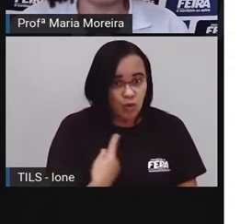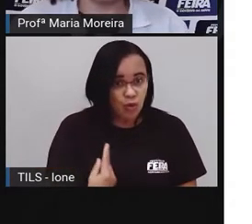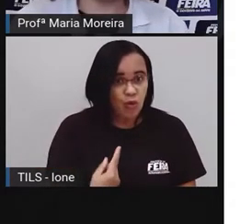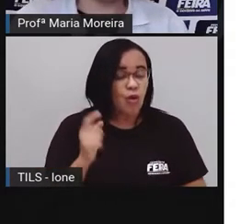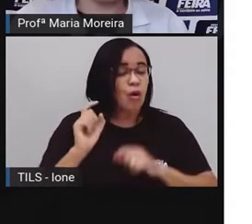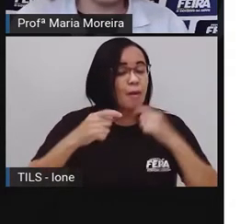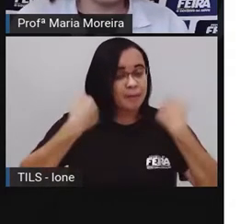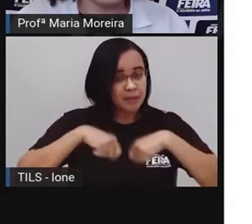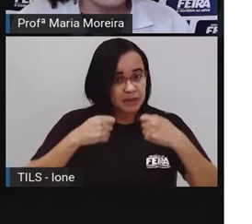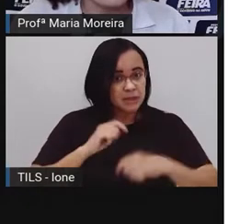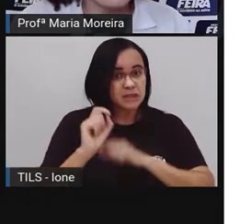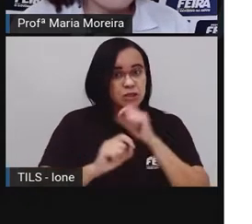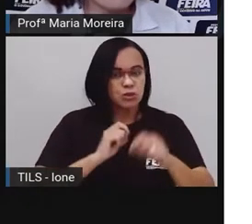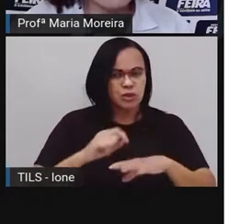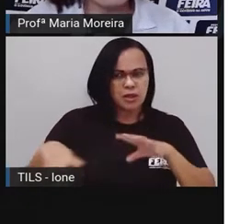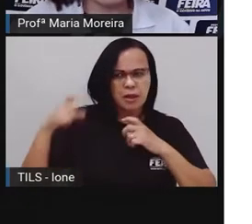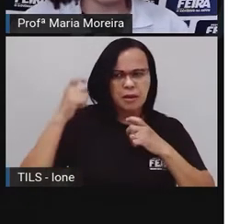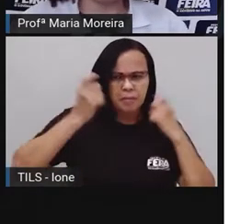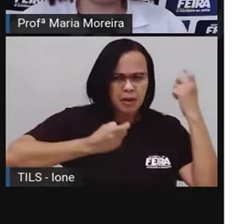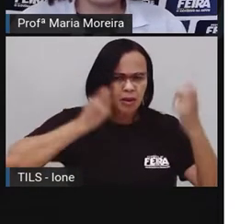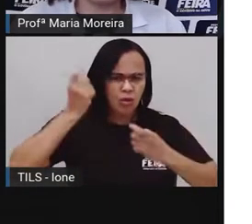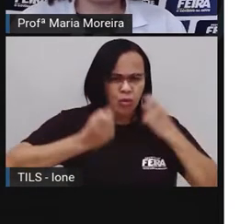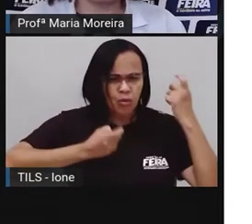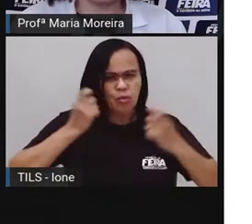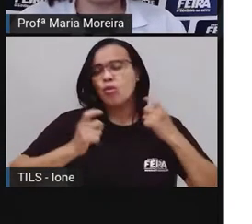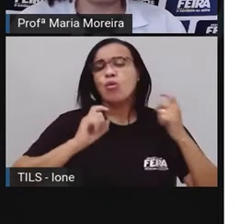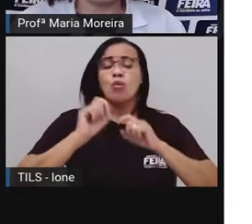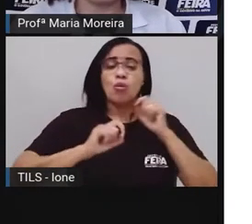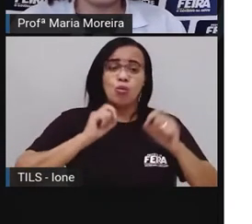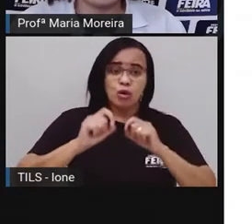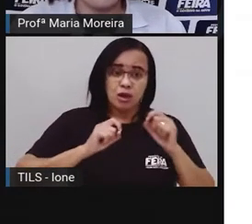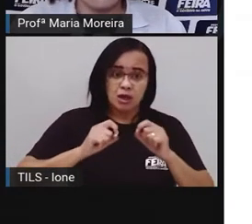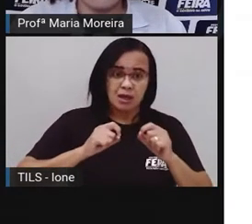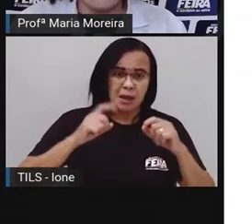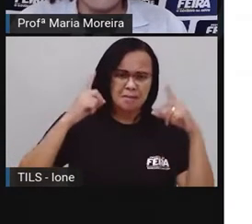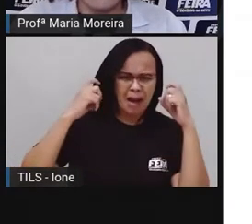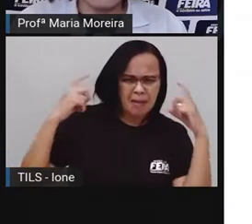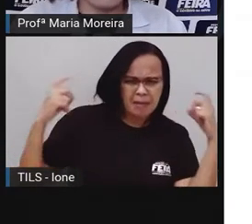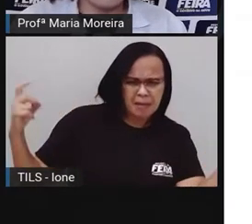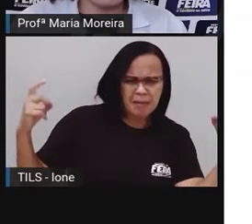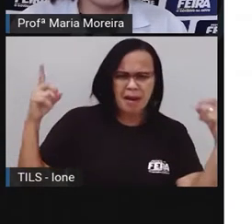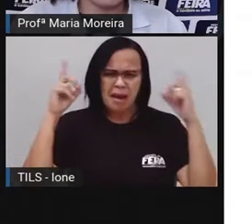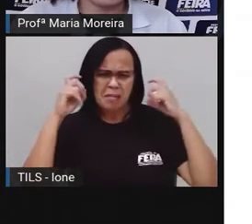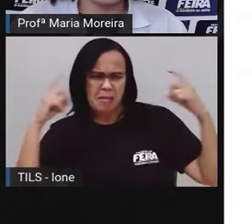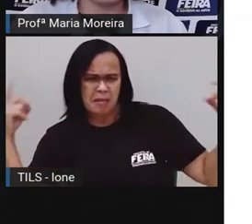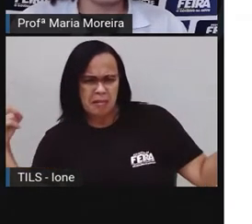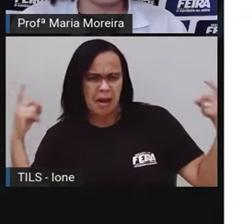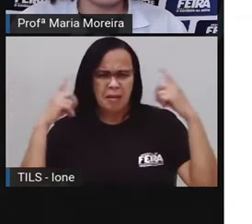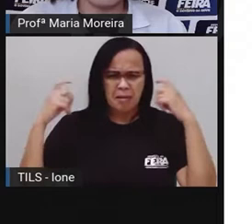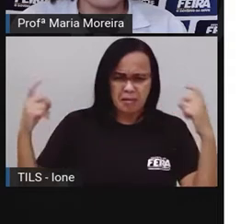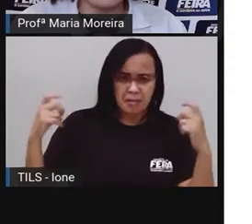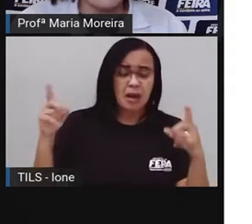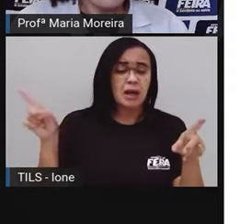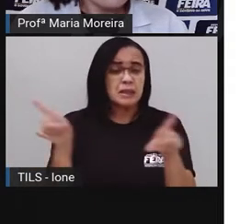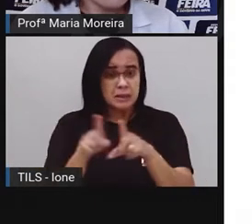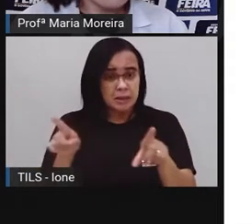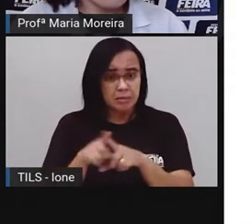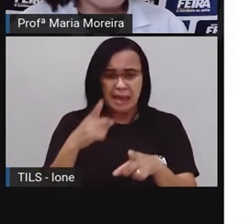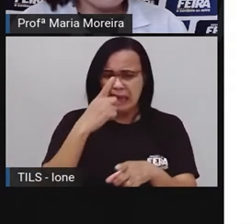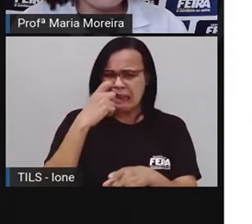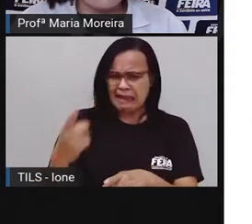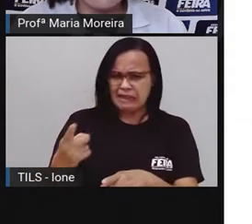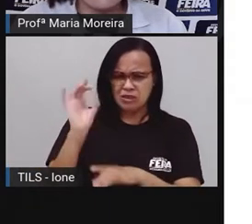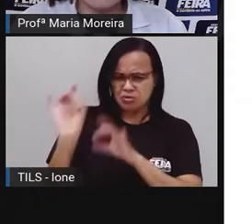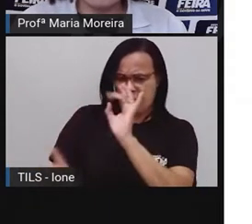quê? O ambiente urbano livre de todo tipo de poluição. Evitando jogar lixo nas ruas e